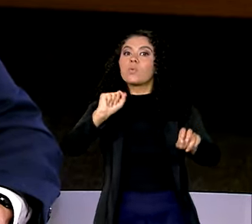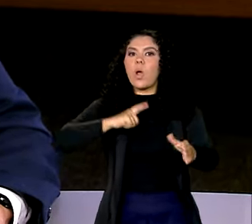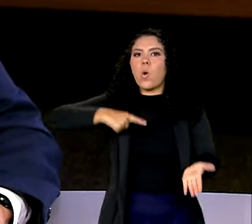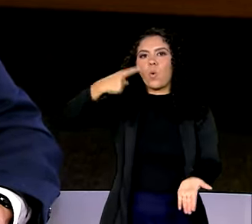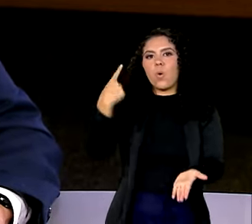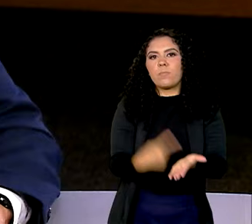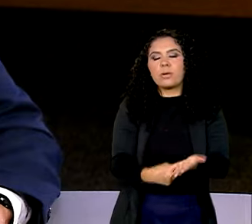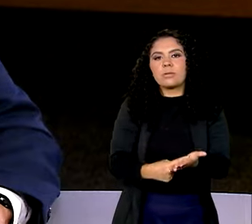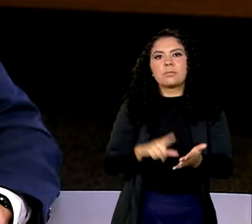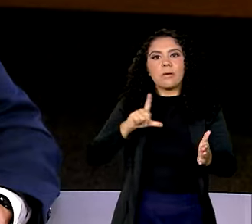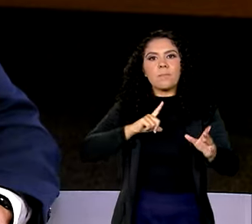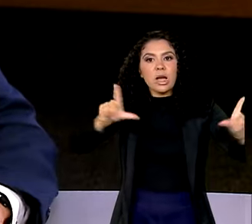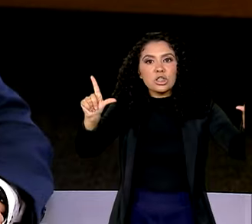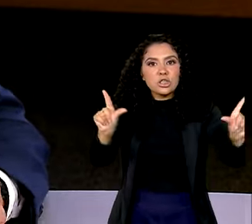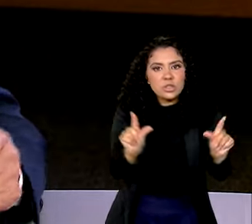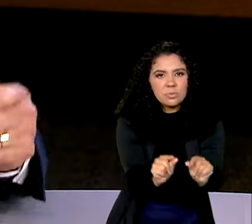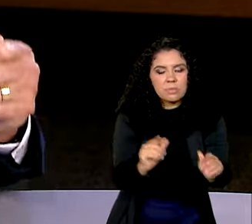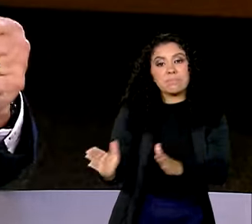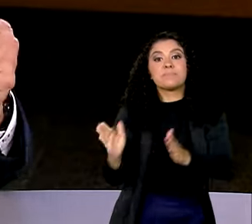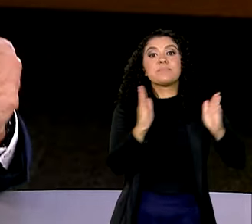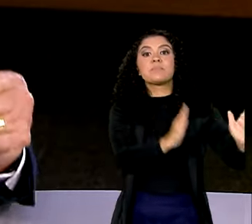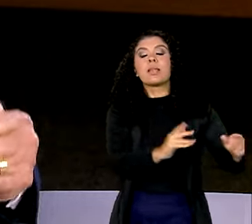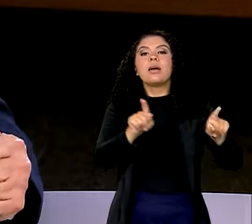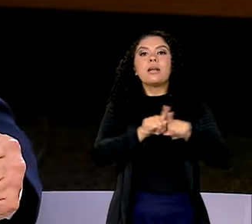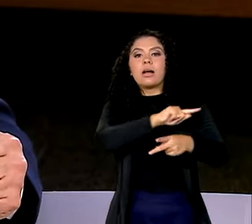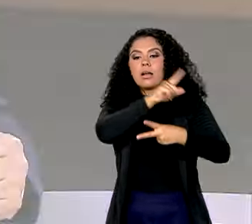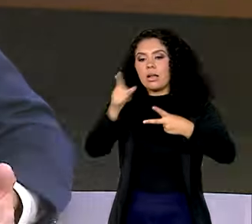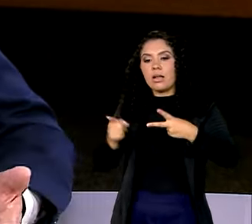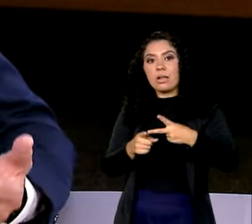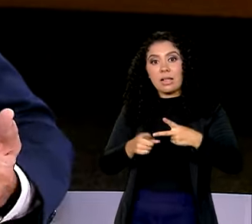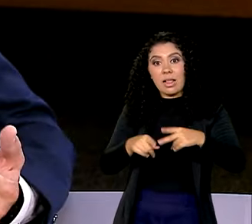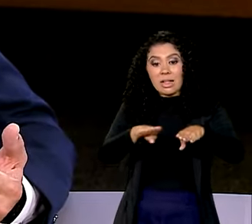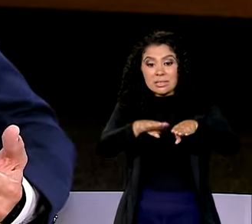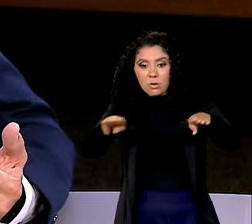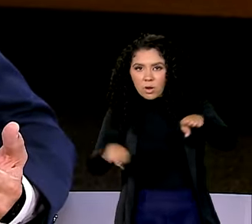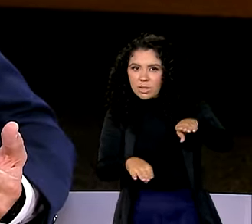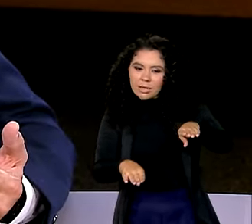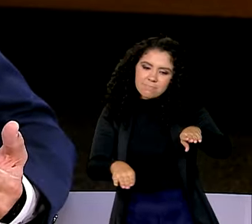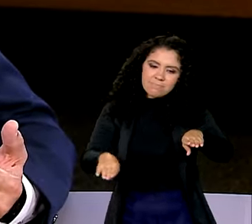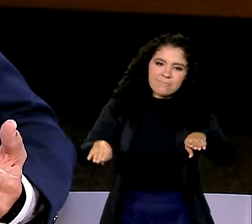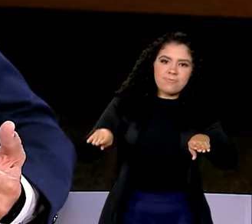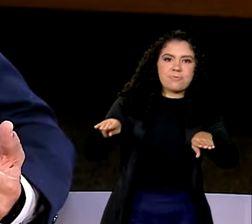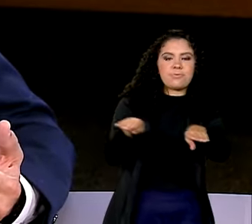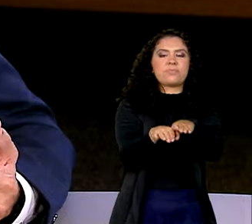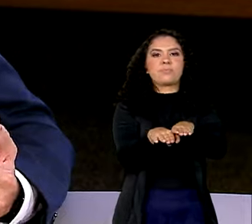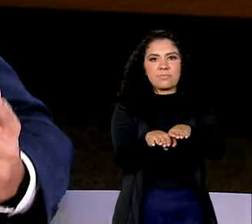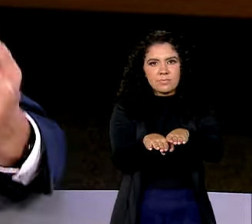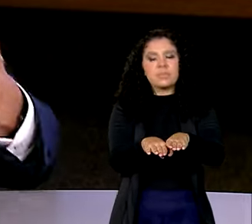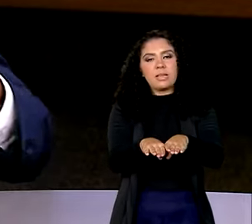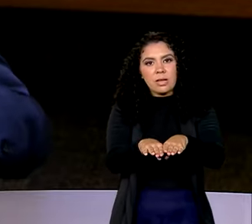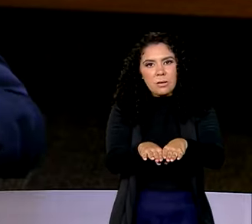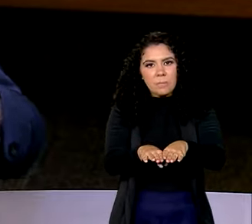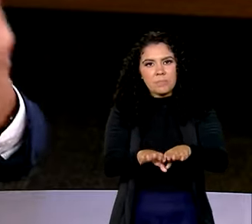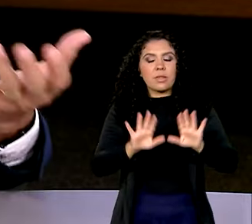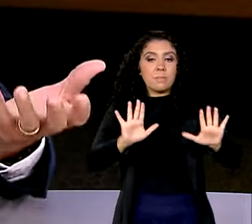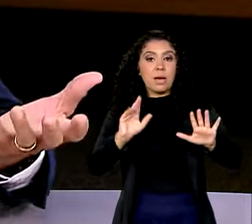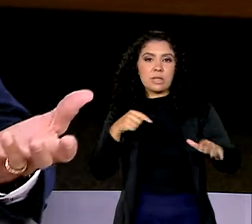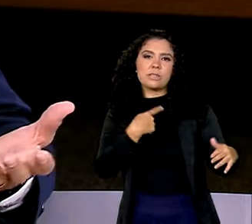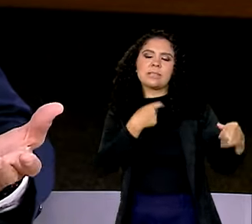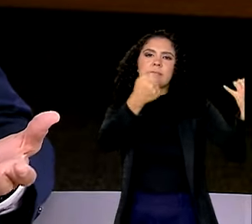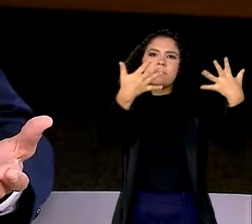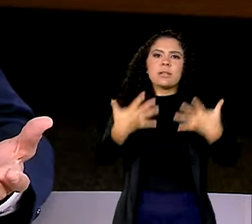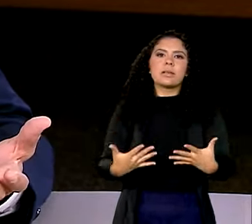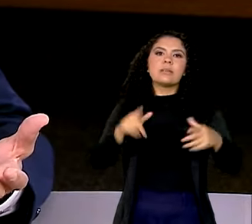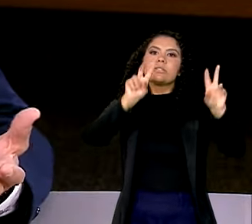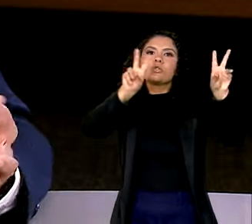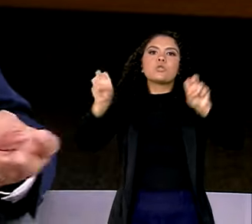de diminuir emissões. Segundo, diminuir desigualdades, incluir as pessoas no processo de desenvolvimento. A gente não pode falar, por exemplo,